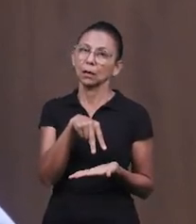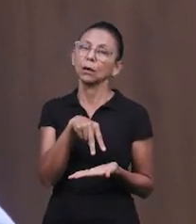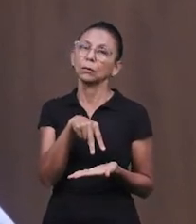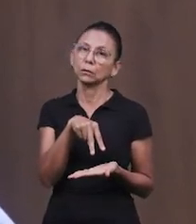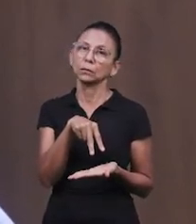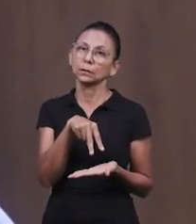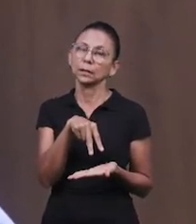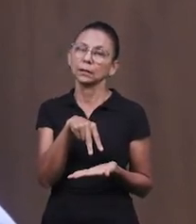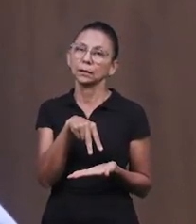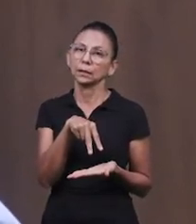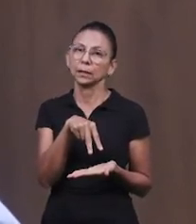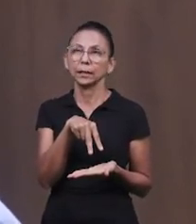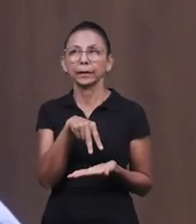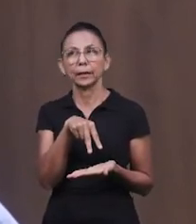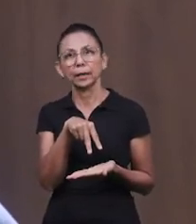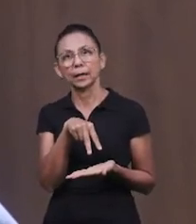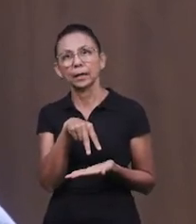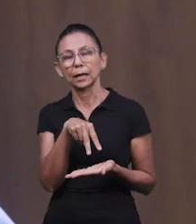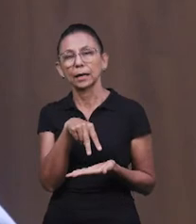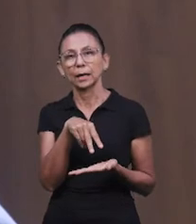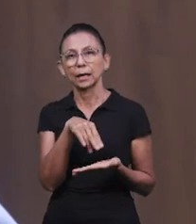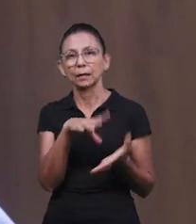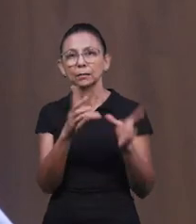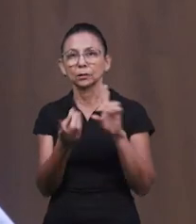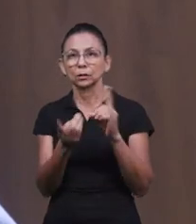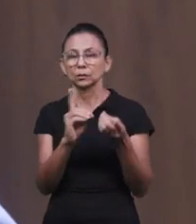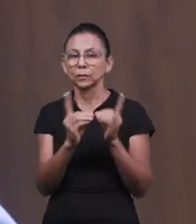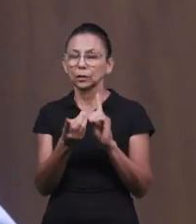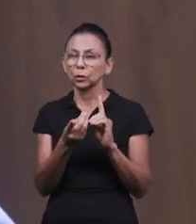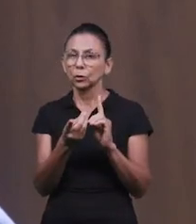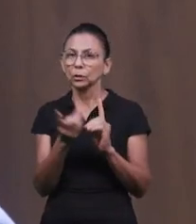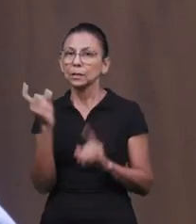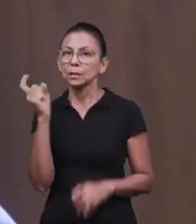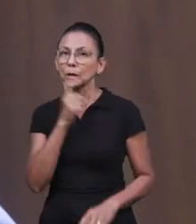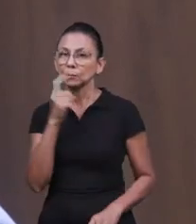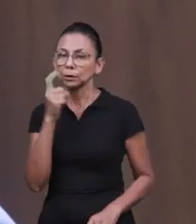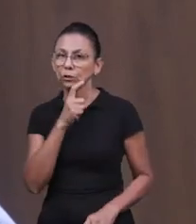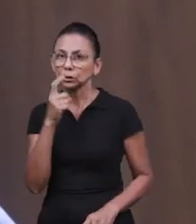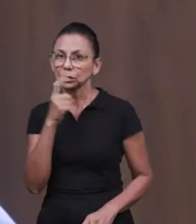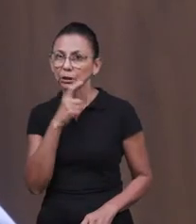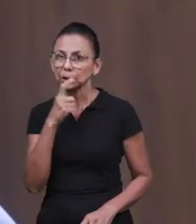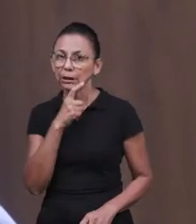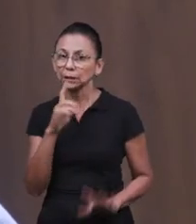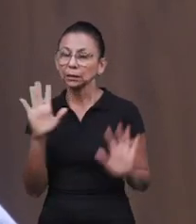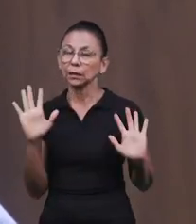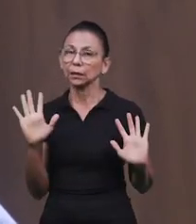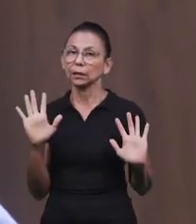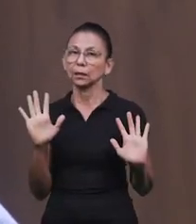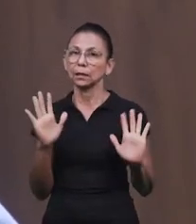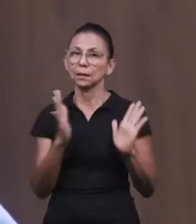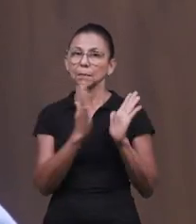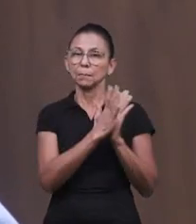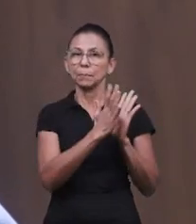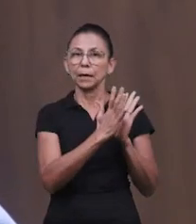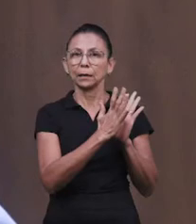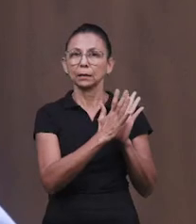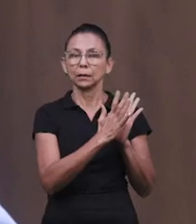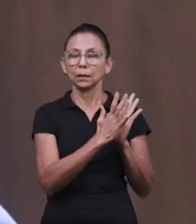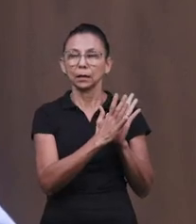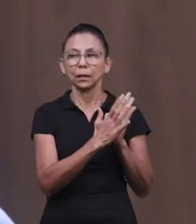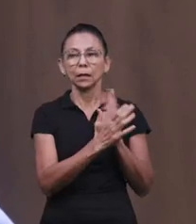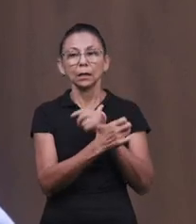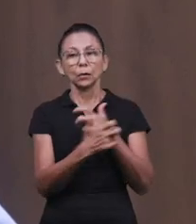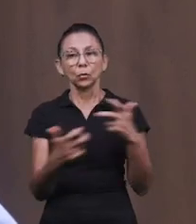contraditória, controversa e totalmente equivocada, ela coloca em choque